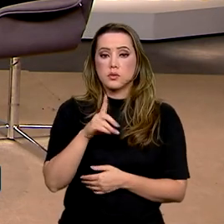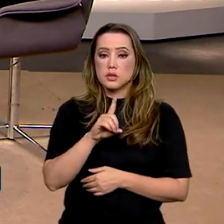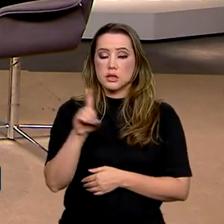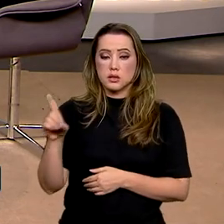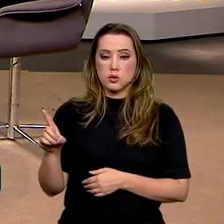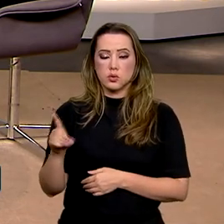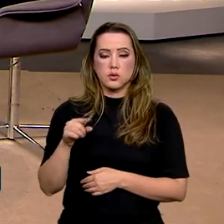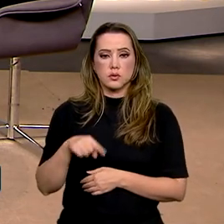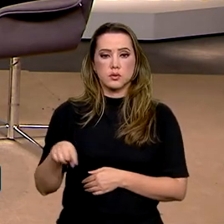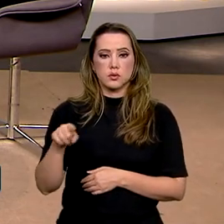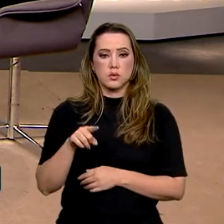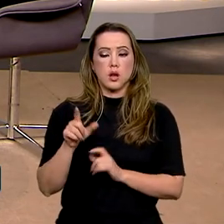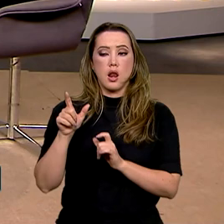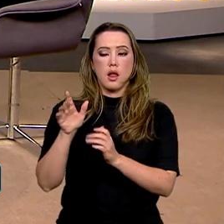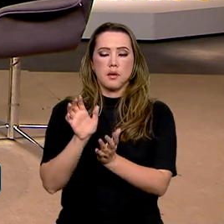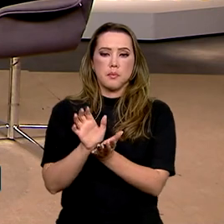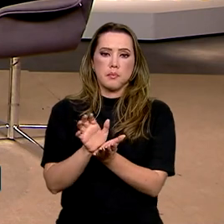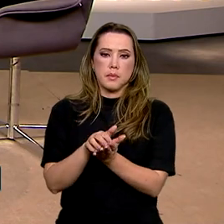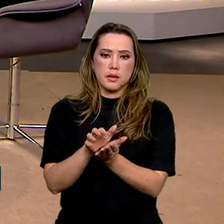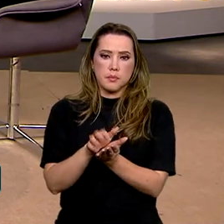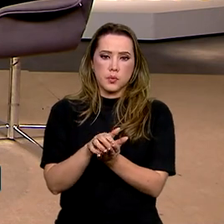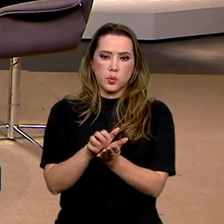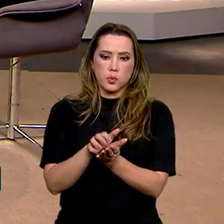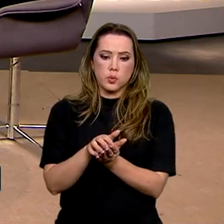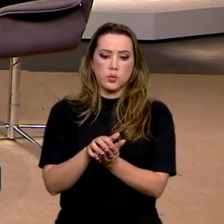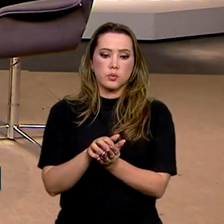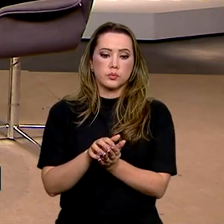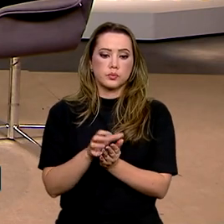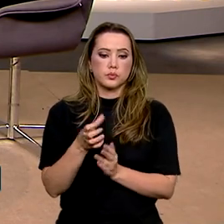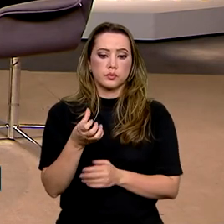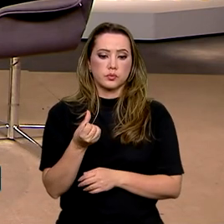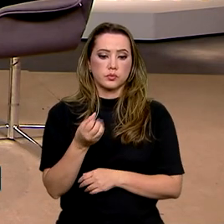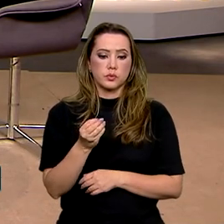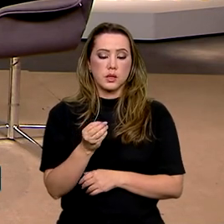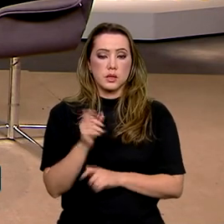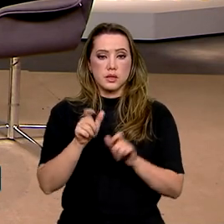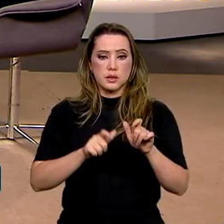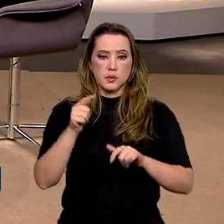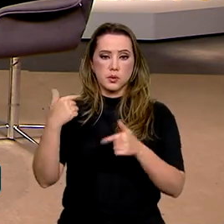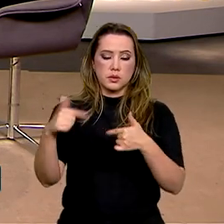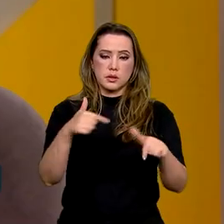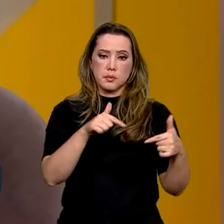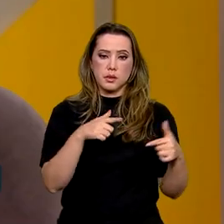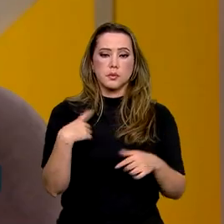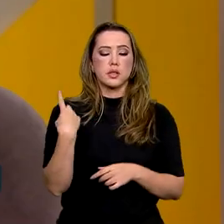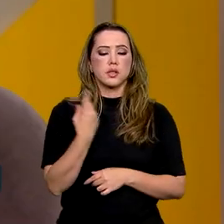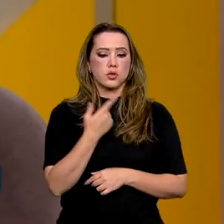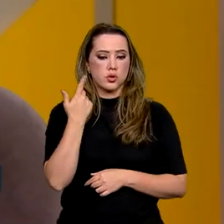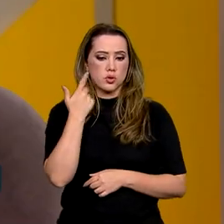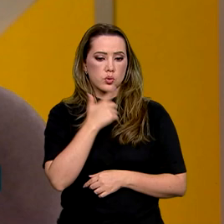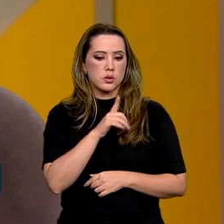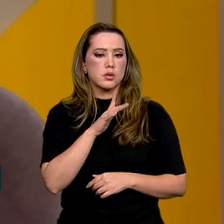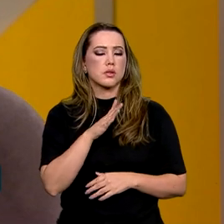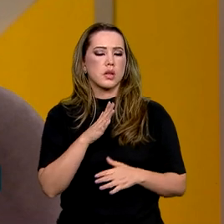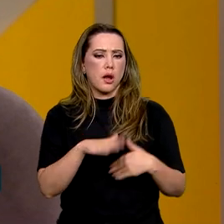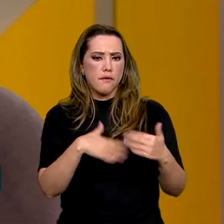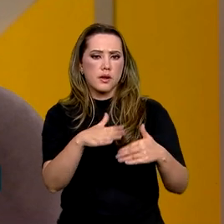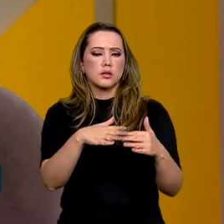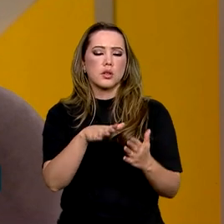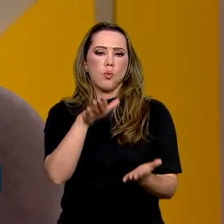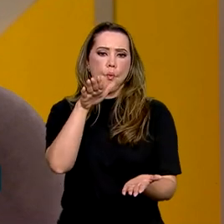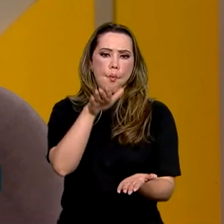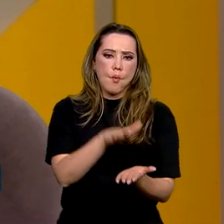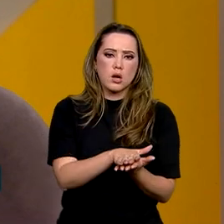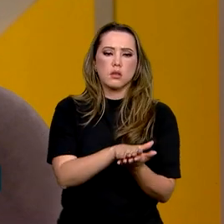em Pernambuco, com cerca de 60 servidores, para que a gente possa andar com essa fila e